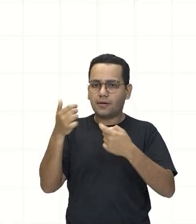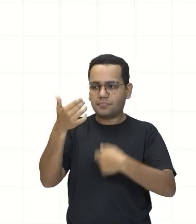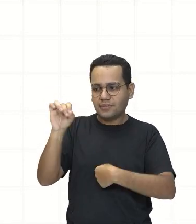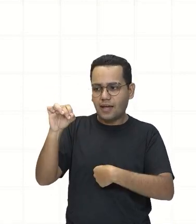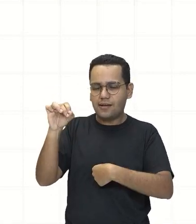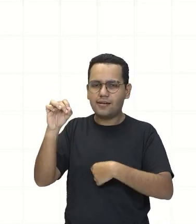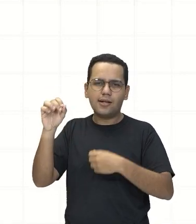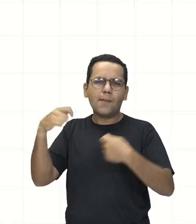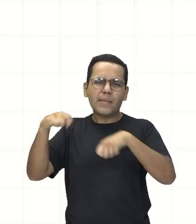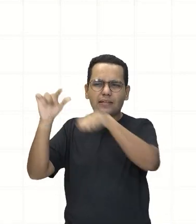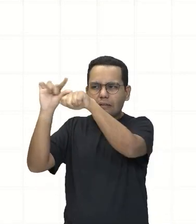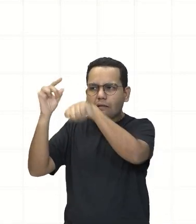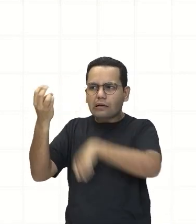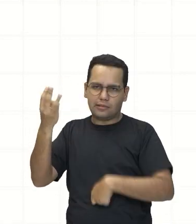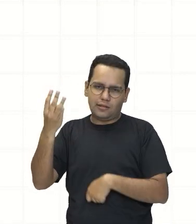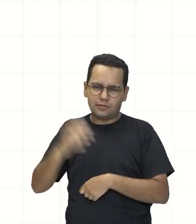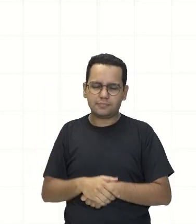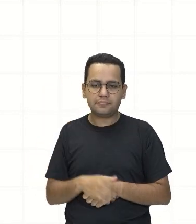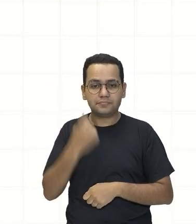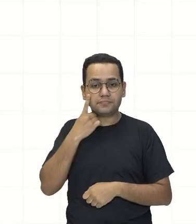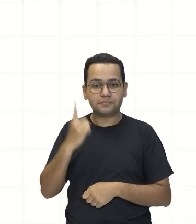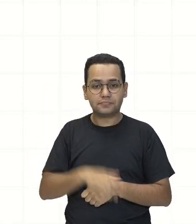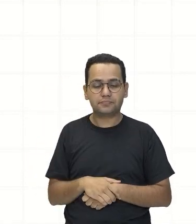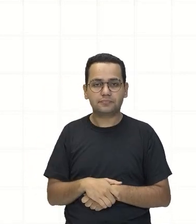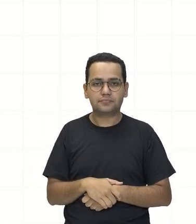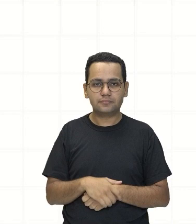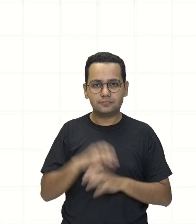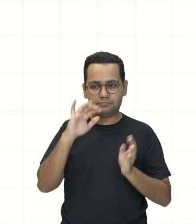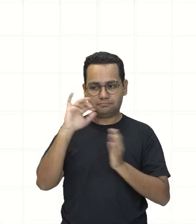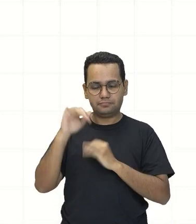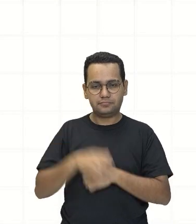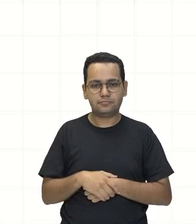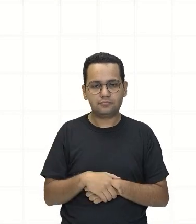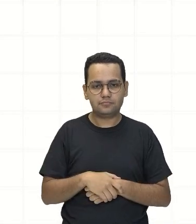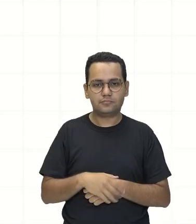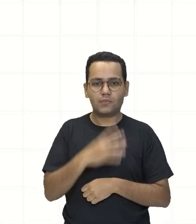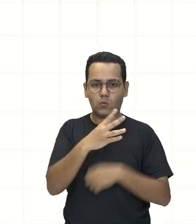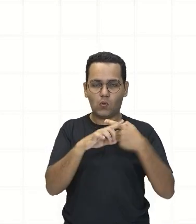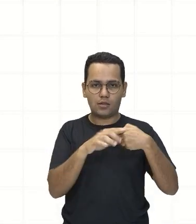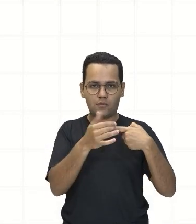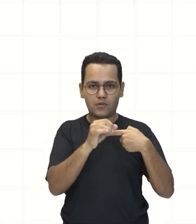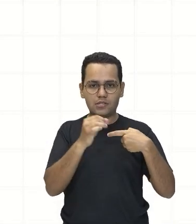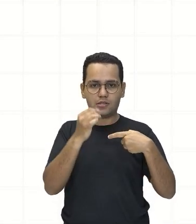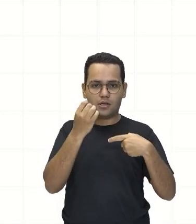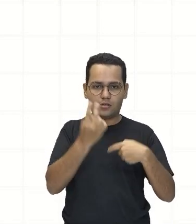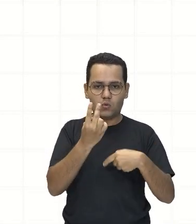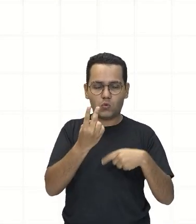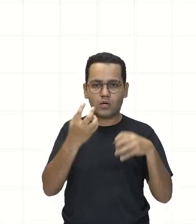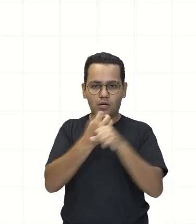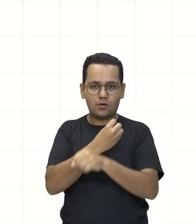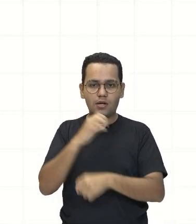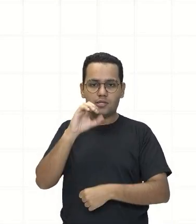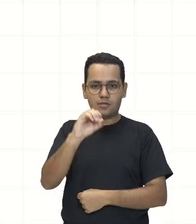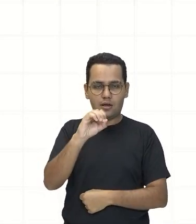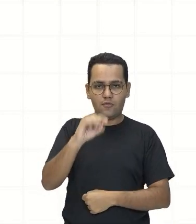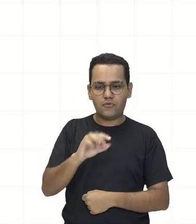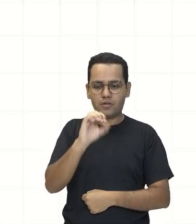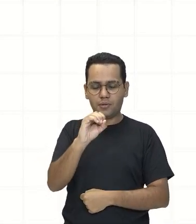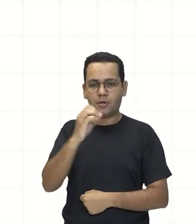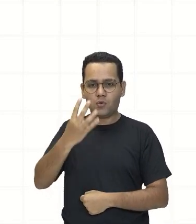Outra Ok Então ele ficou 0,04 Vezes 10 elevado a 3